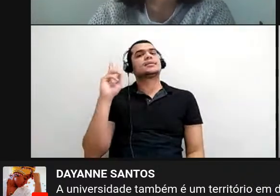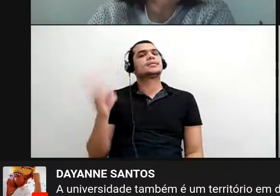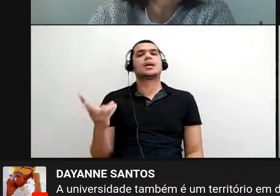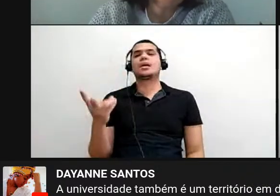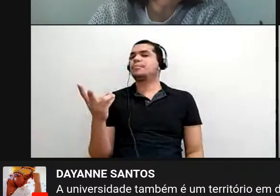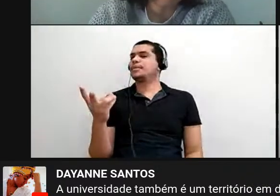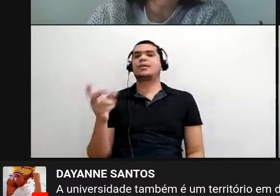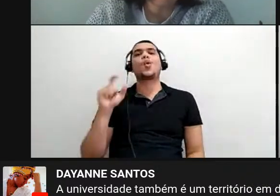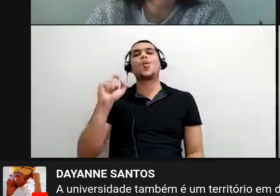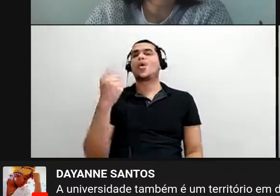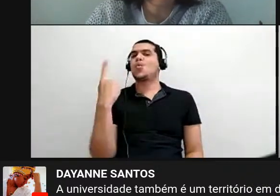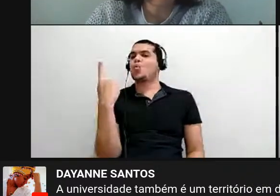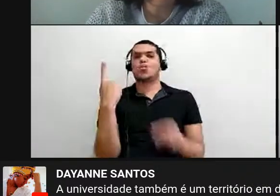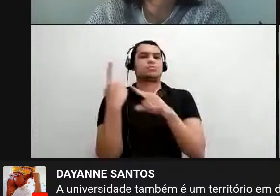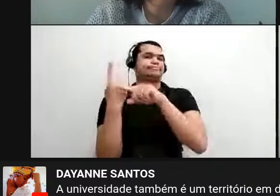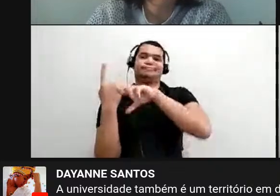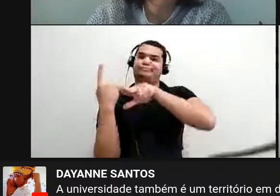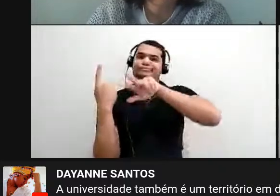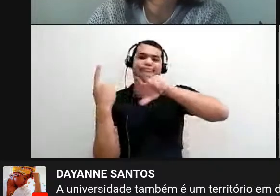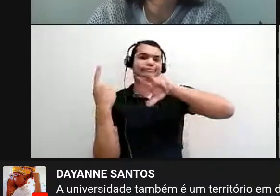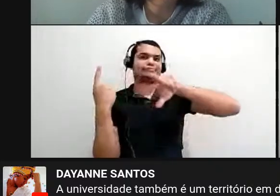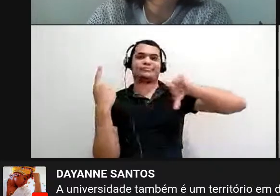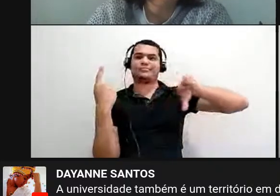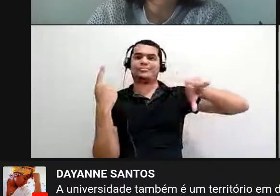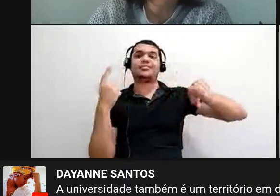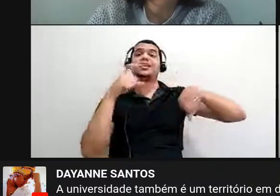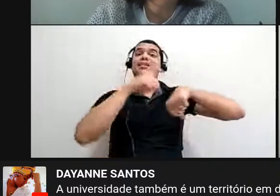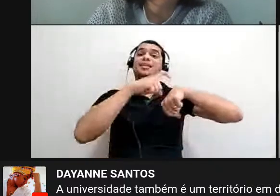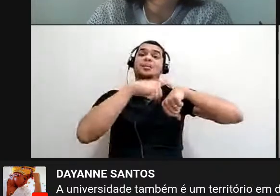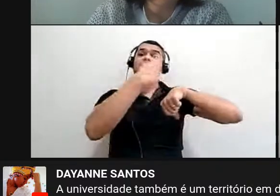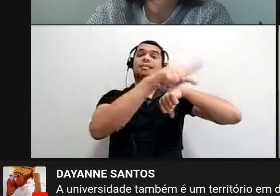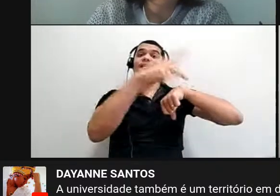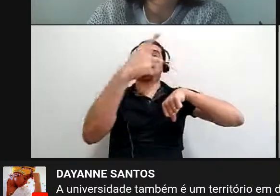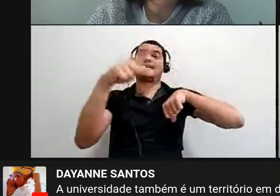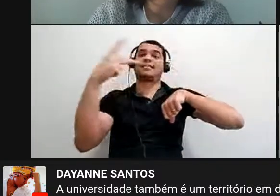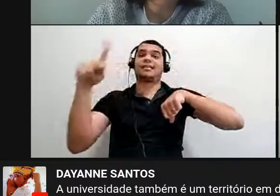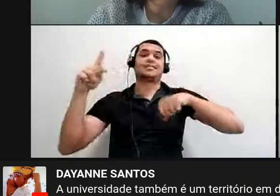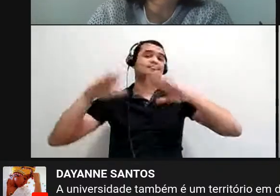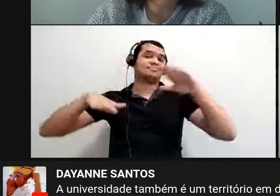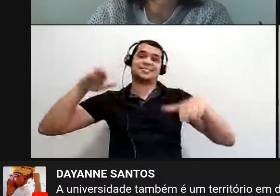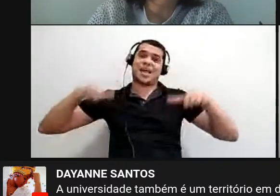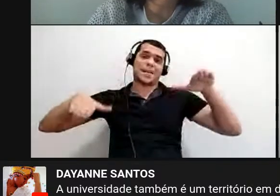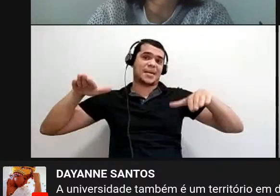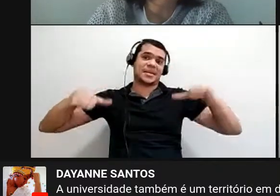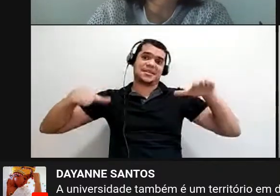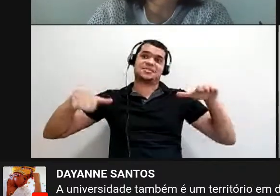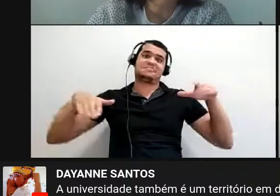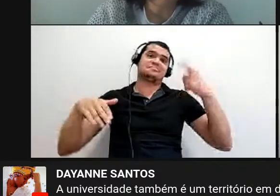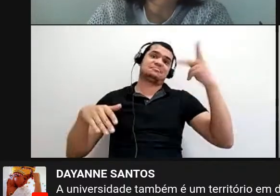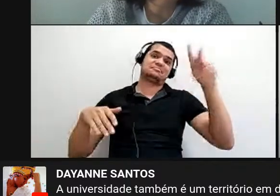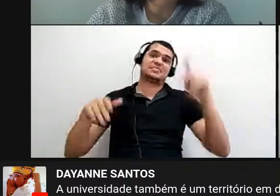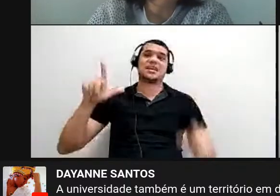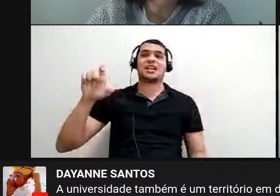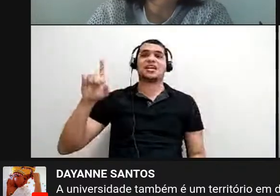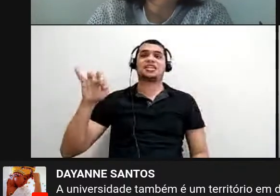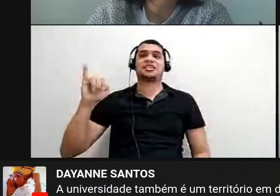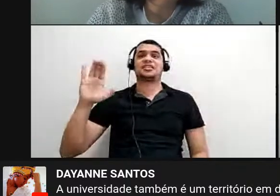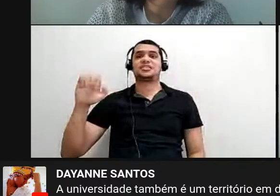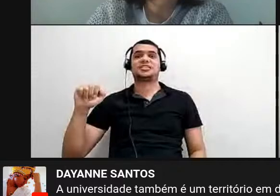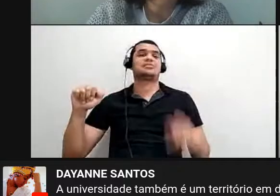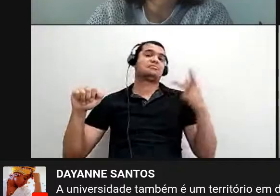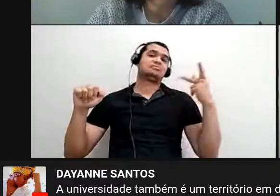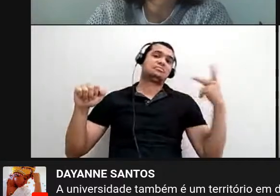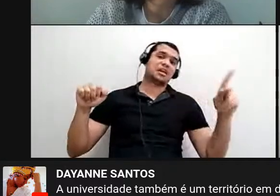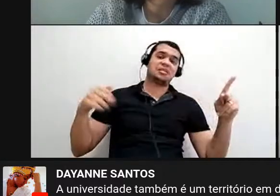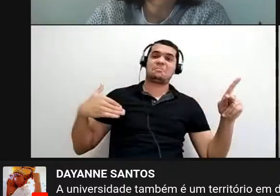né, então o tempo e o espaço para o meu povo pode ser completamente diferente do tempo e o espaço do povo da Letícia, pode ser completamente diferente para o